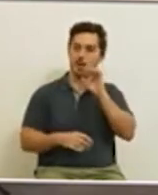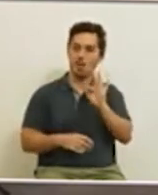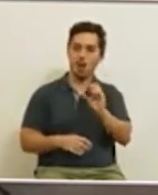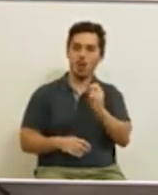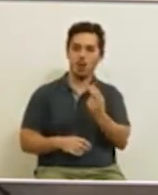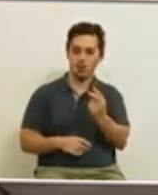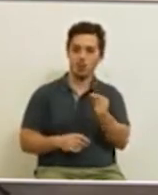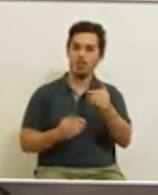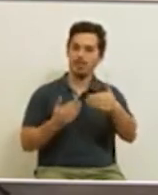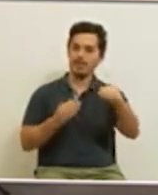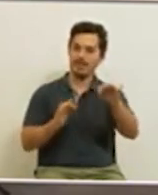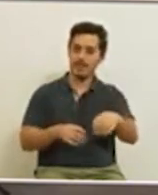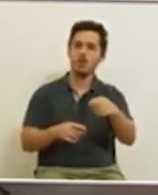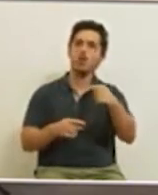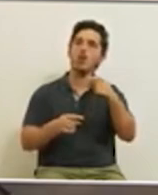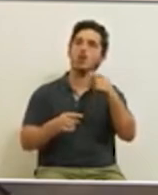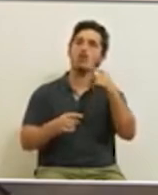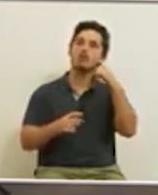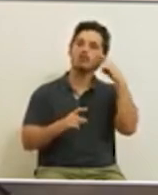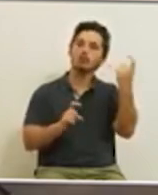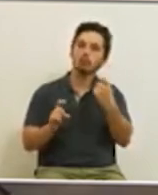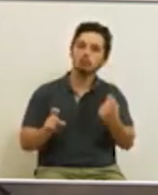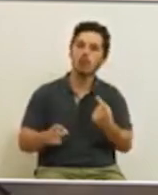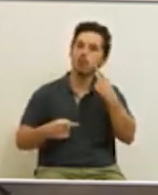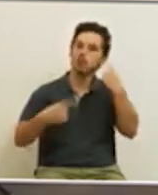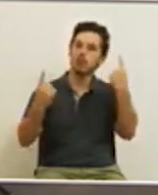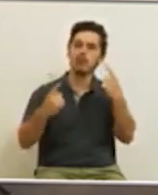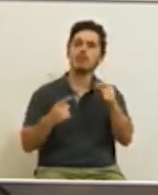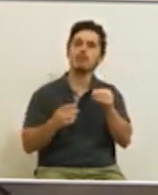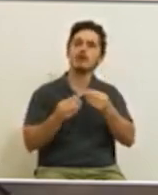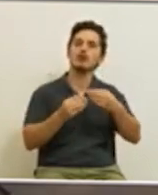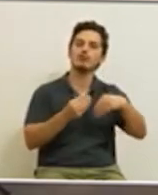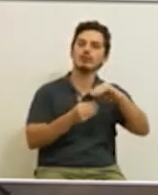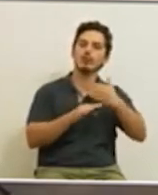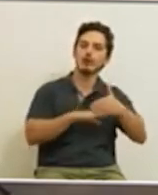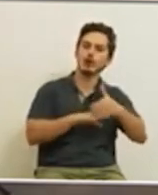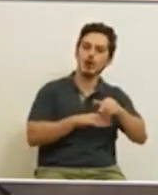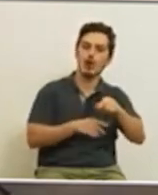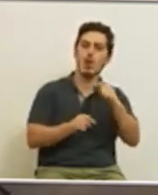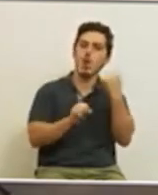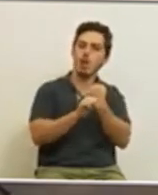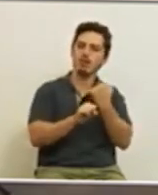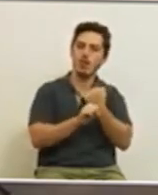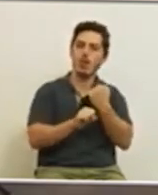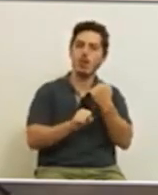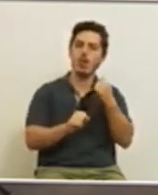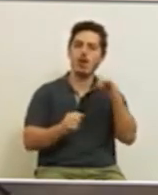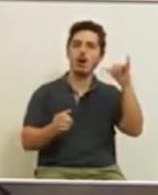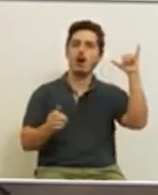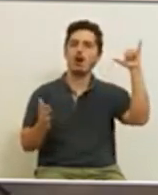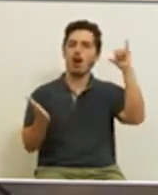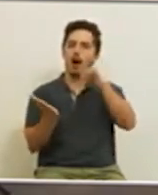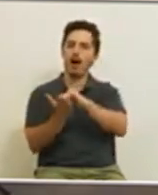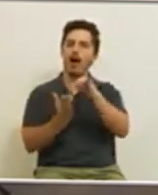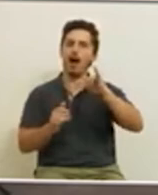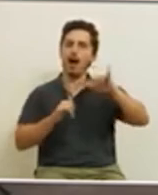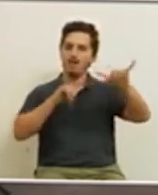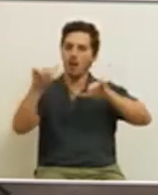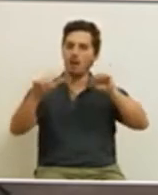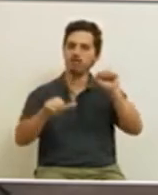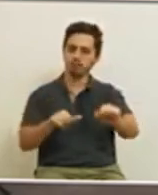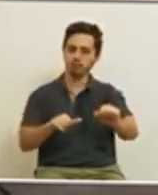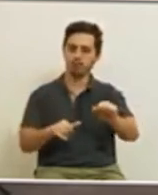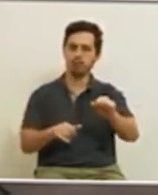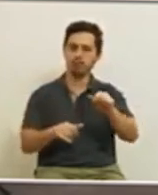outubro, o período de consulta pública da portaria que aprova um regime excepcional e temporário relativo à operação de aeronaves no aeroporto Humberto Delgado,